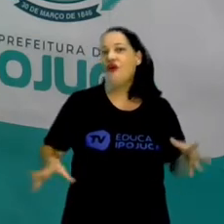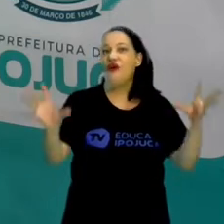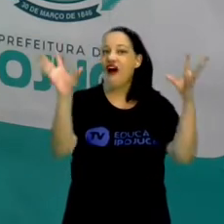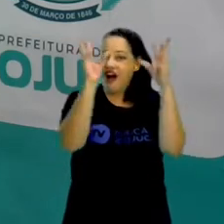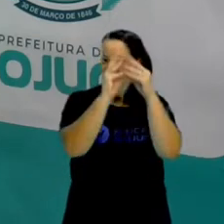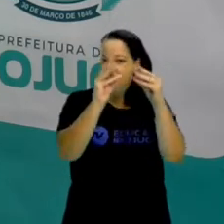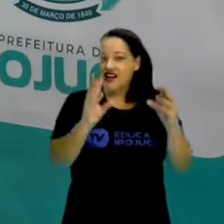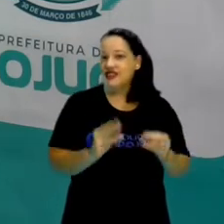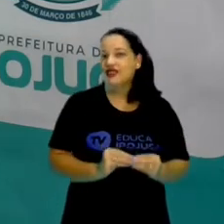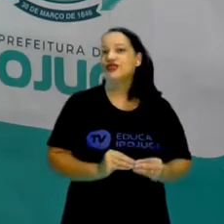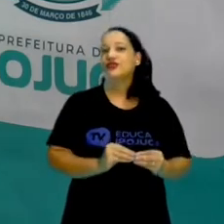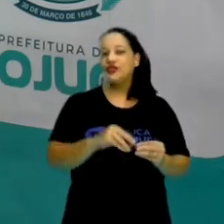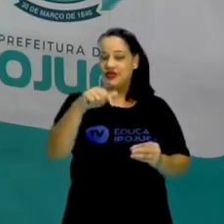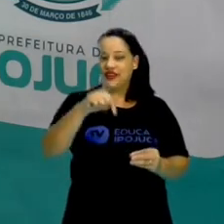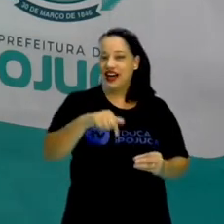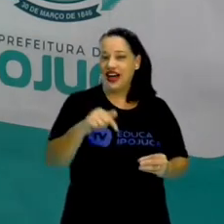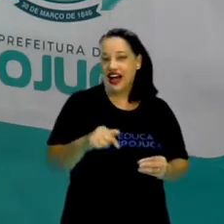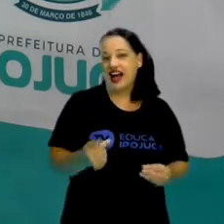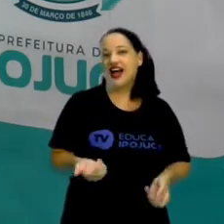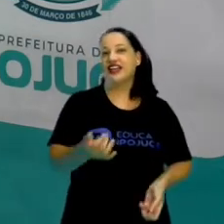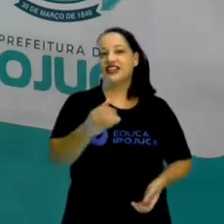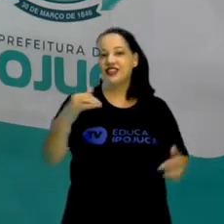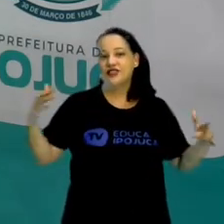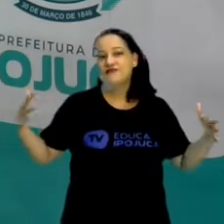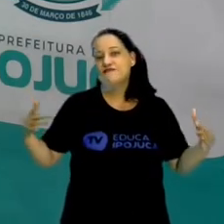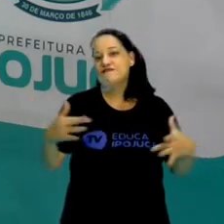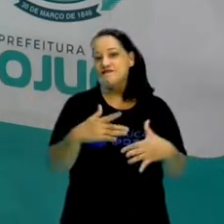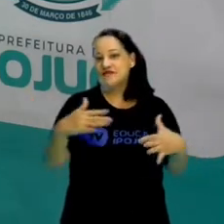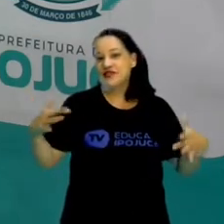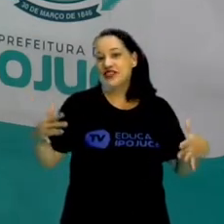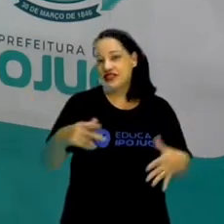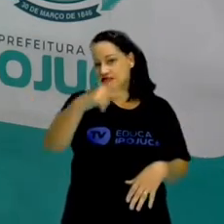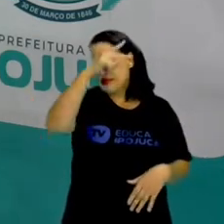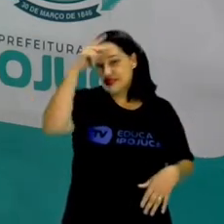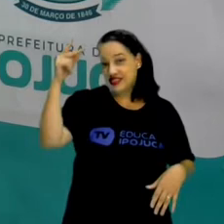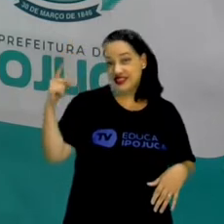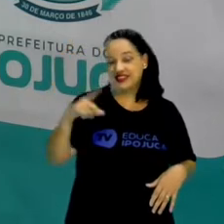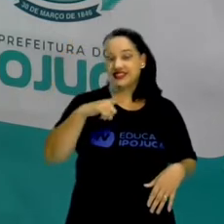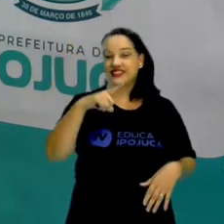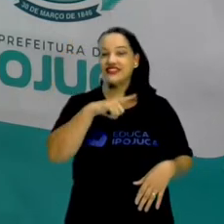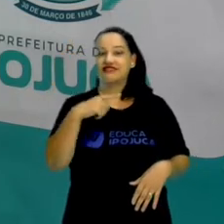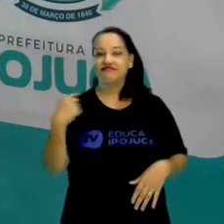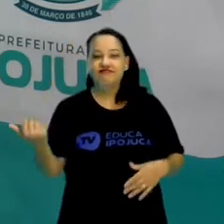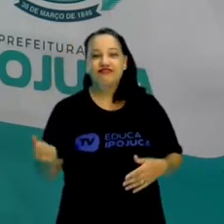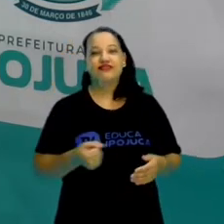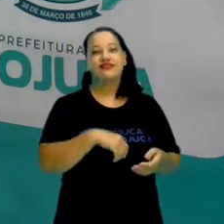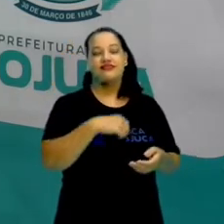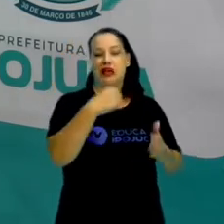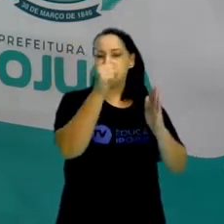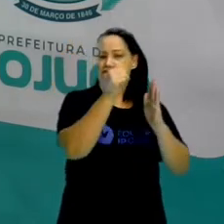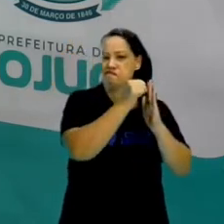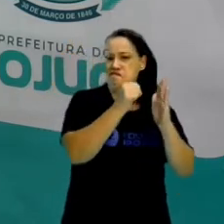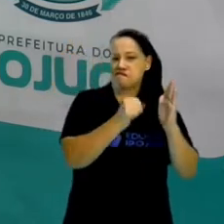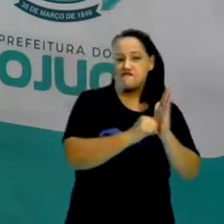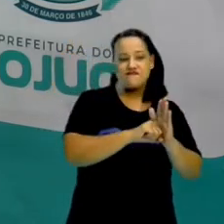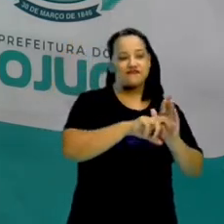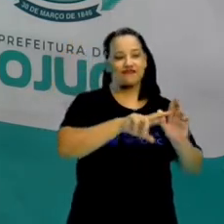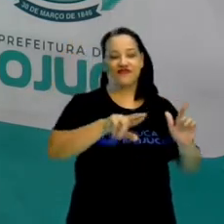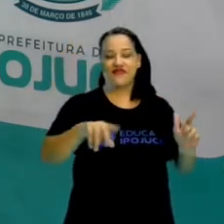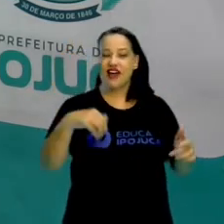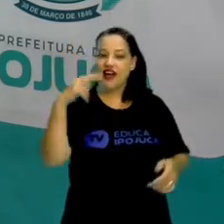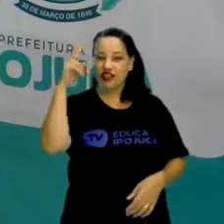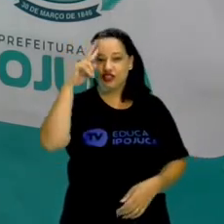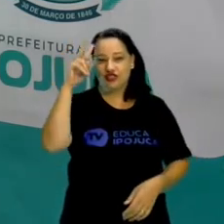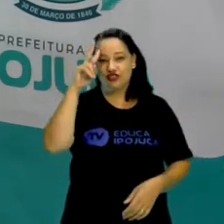história deste grande município que tem séculos aí de história, tá bem? E sobre o qual nós vamos ver aqui.